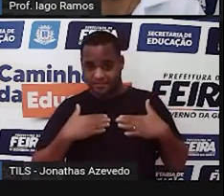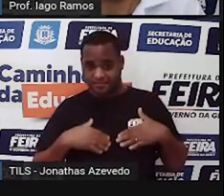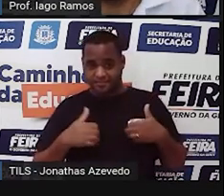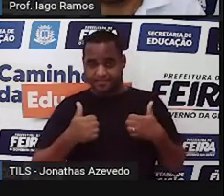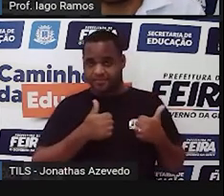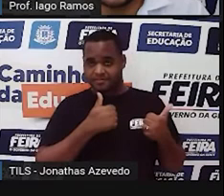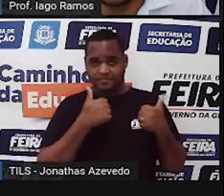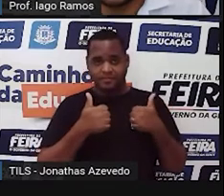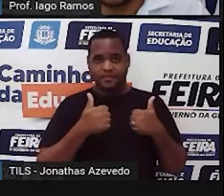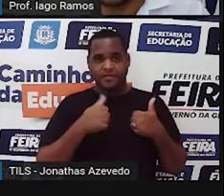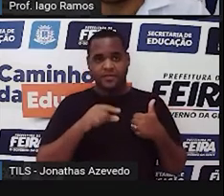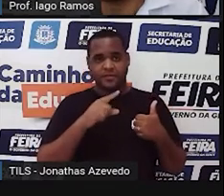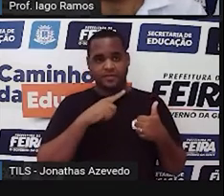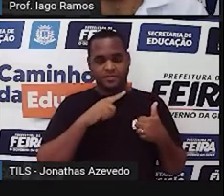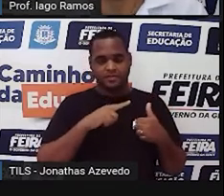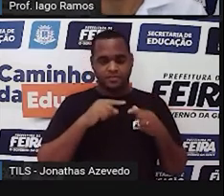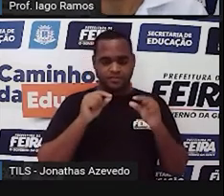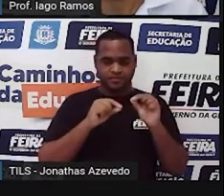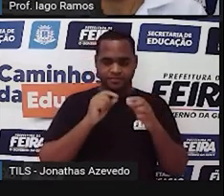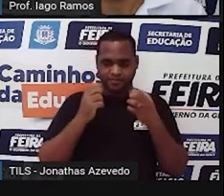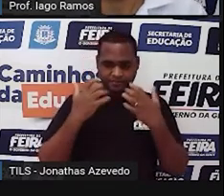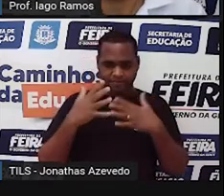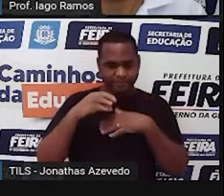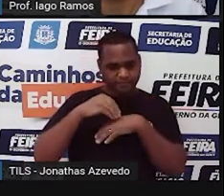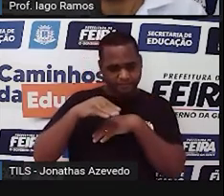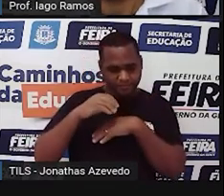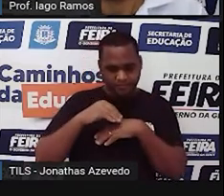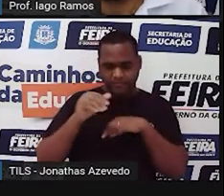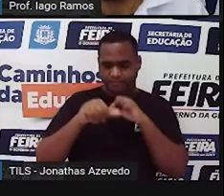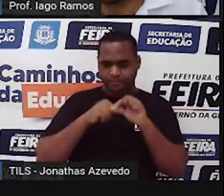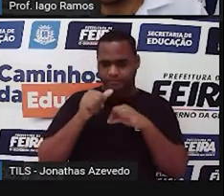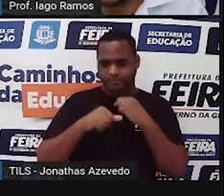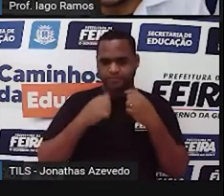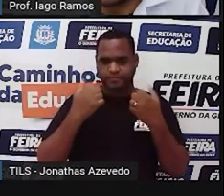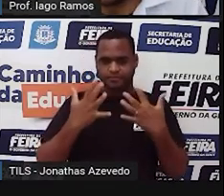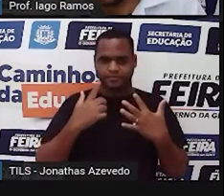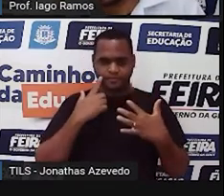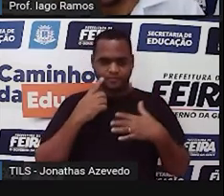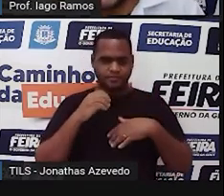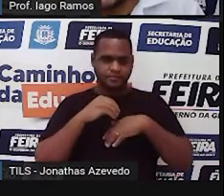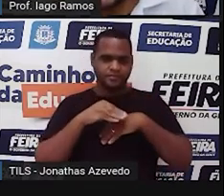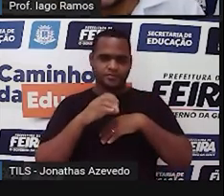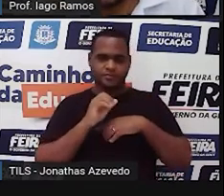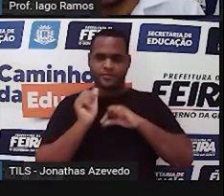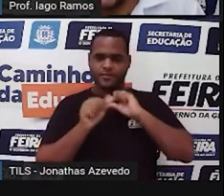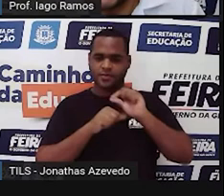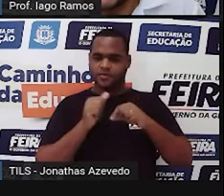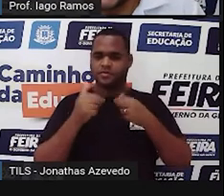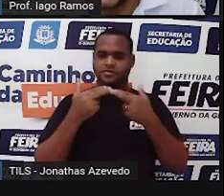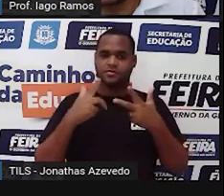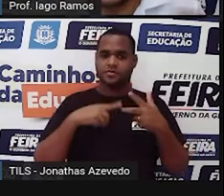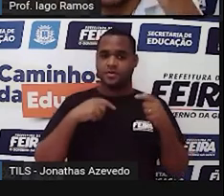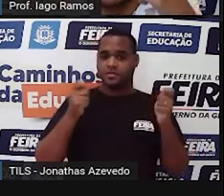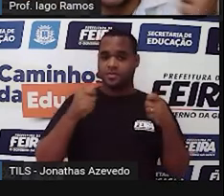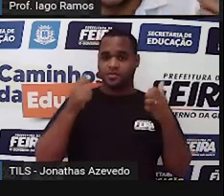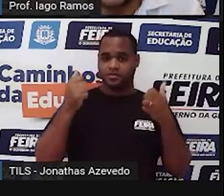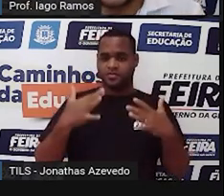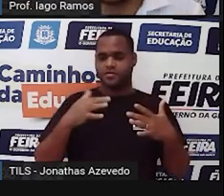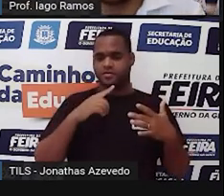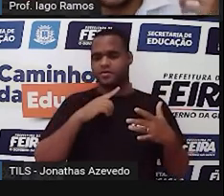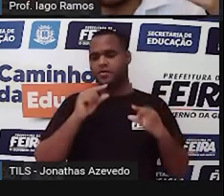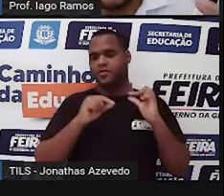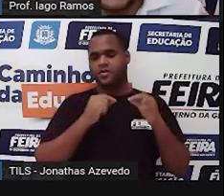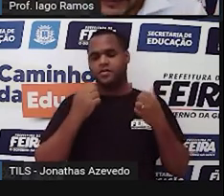mas, falei das transformações, tentei mostrar como é que faz, mas, vamos ver,